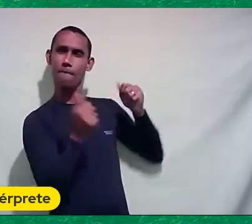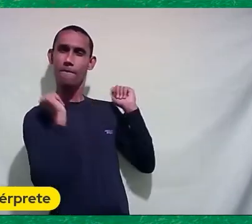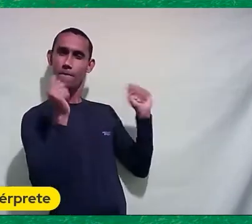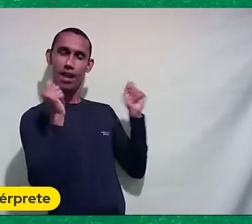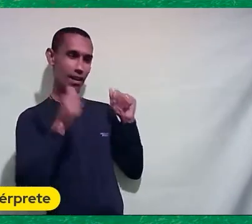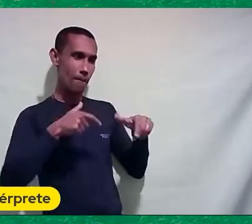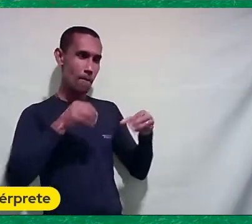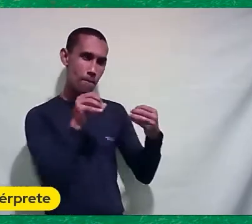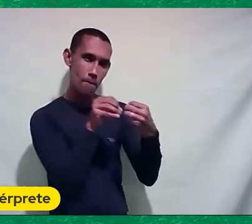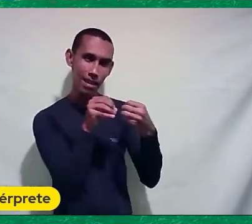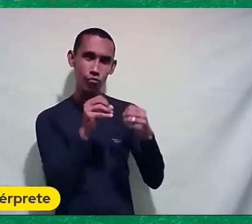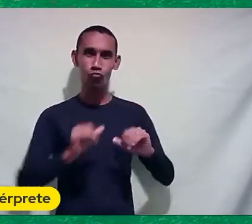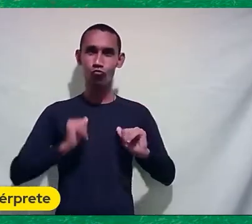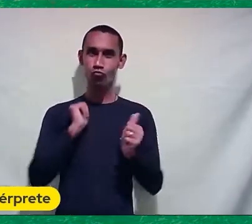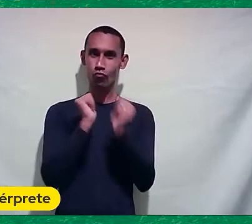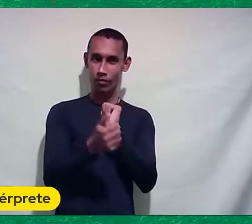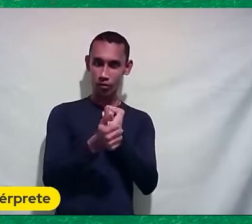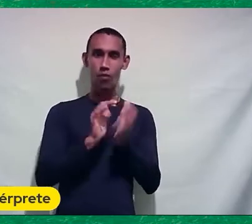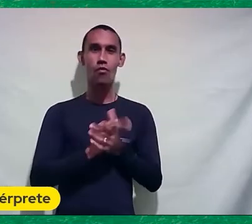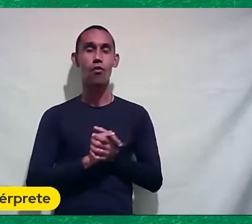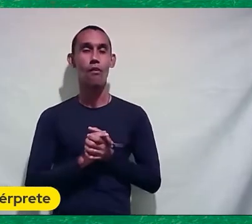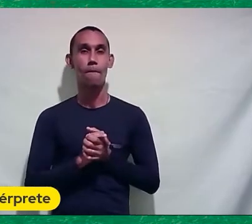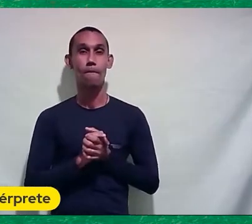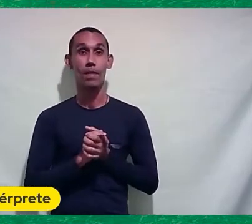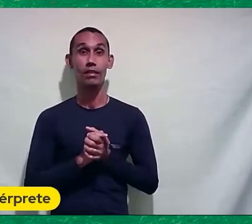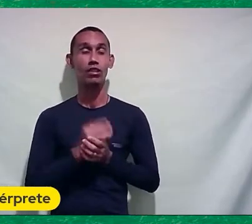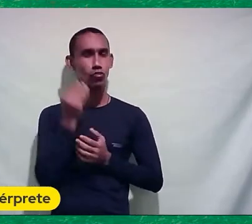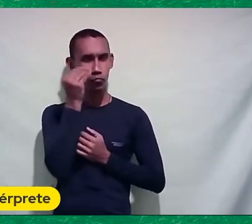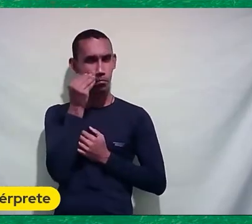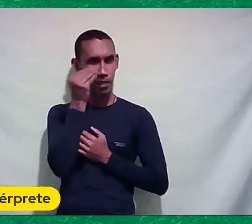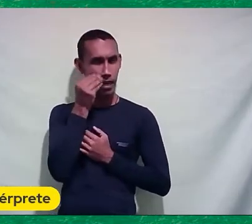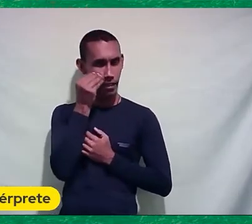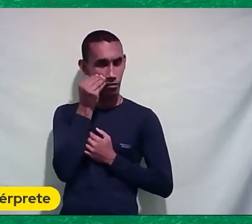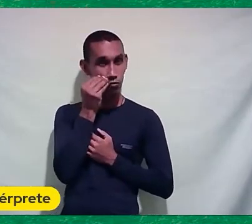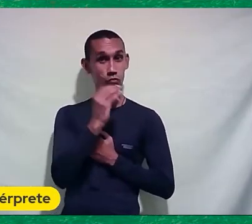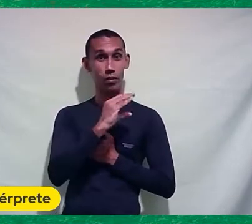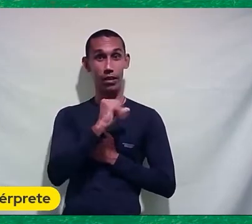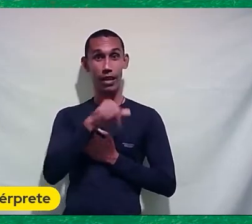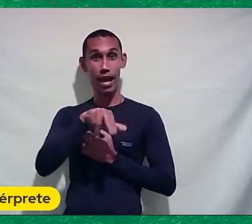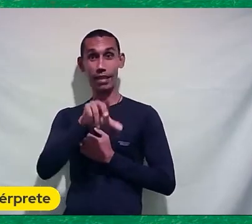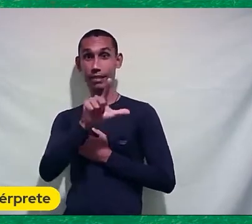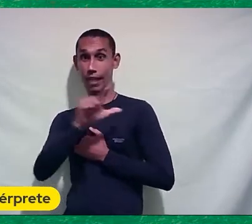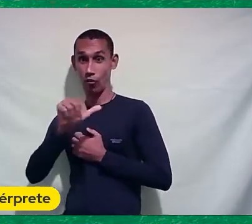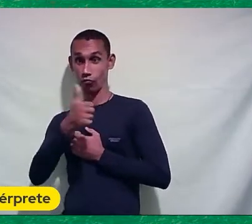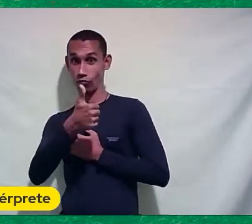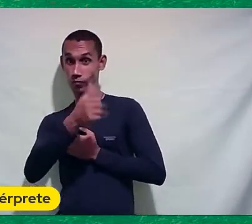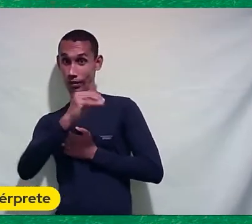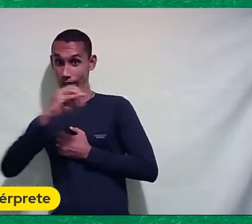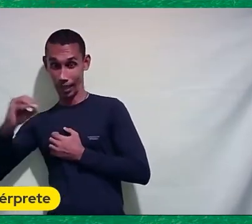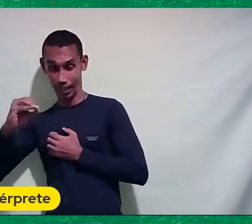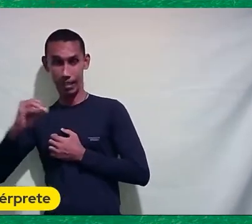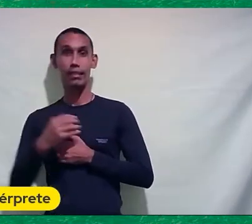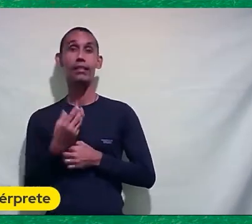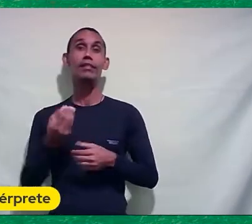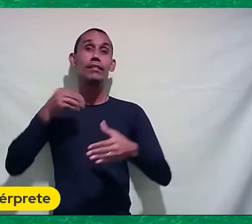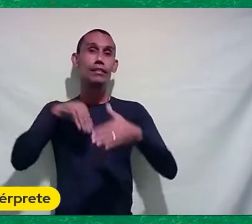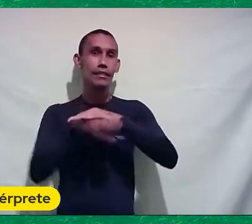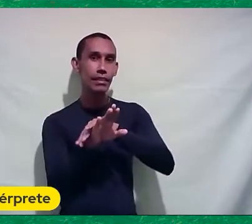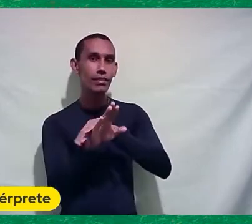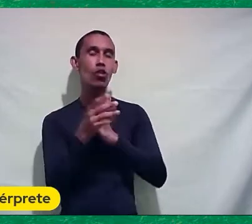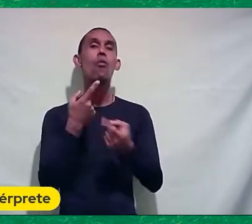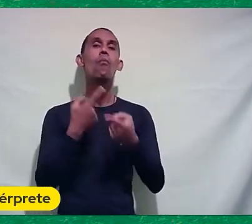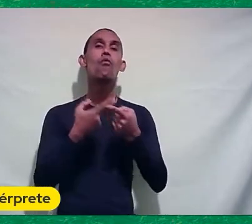Mais próximo E essa experiência Do Canal 100 Está incorporada No subterrâneos